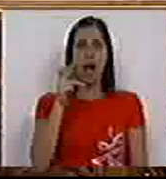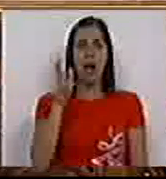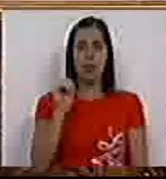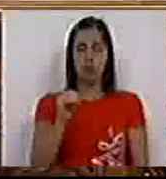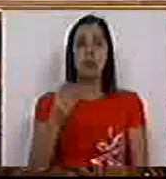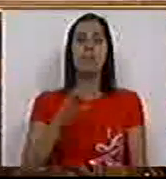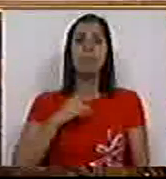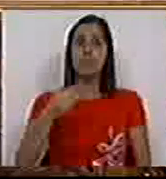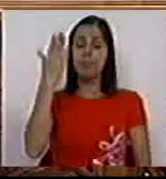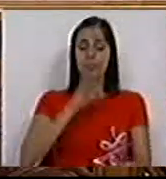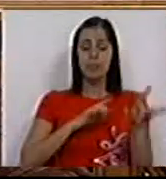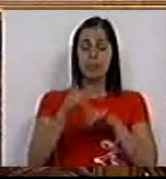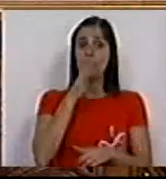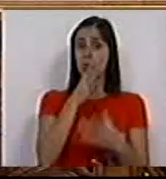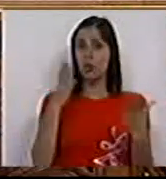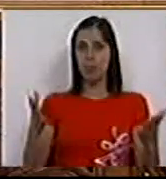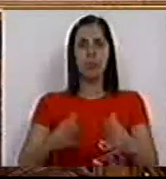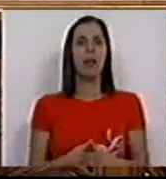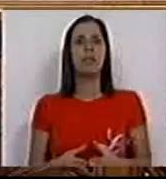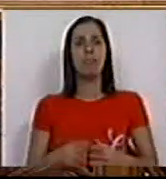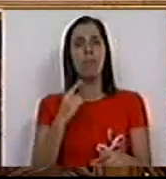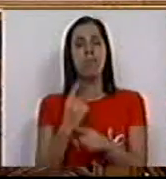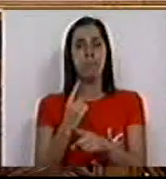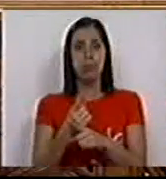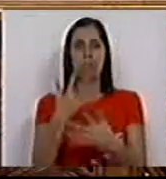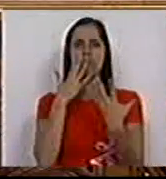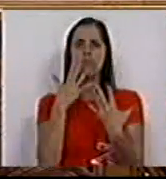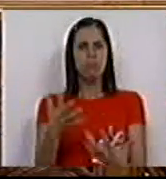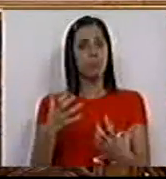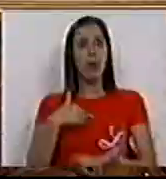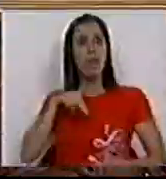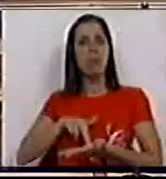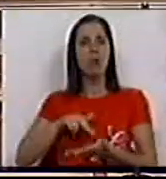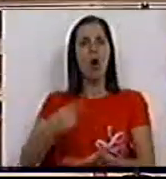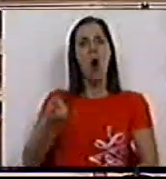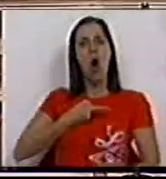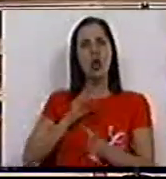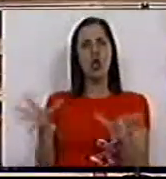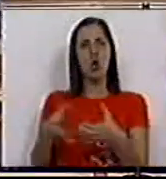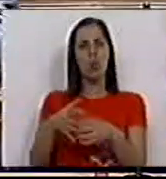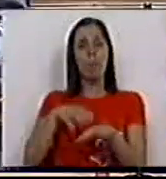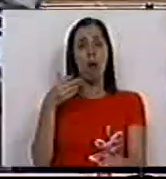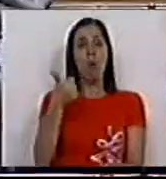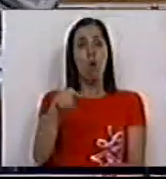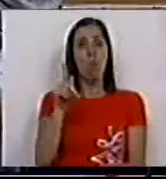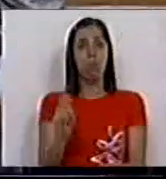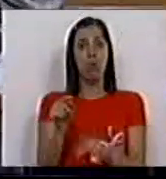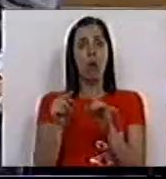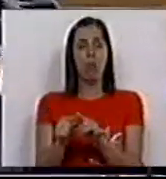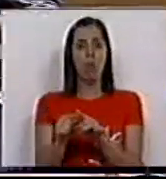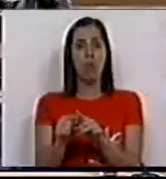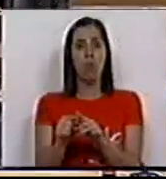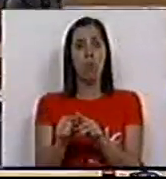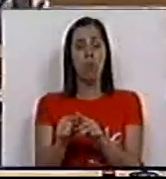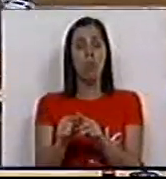Sr. Presidente, Srs. Deputados, deixar também bem vincada a posição do Grupo Parlamentar do Bloco de Esquerda sobre esta matéria.